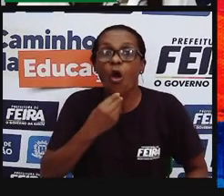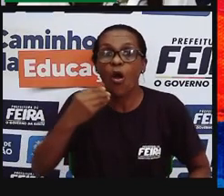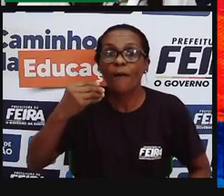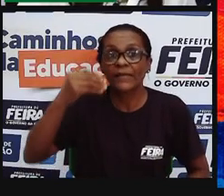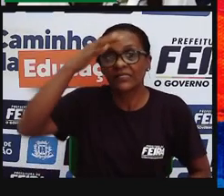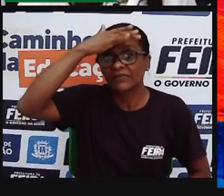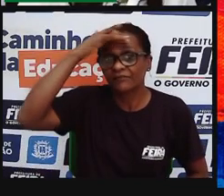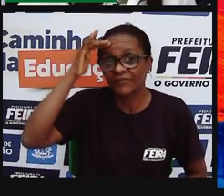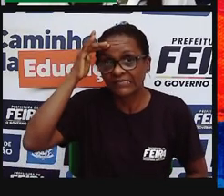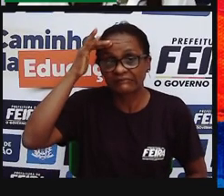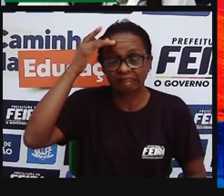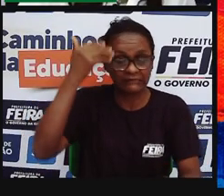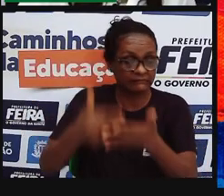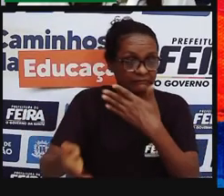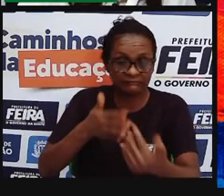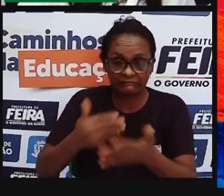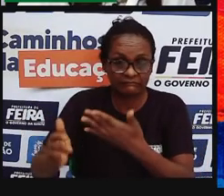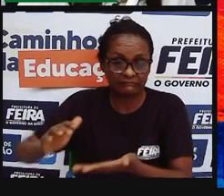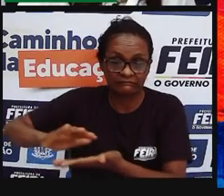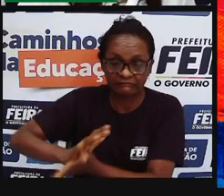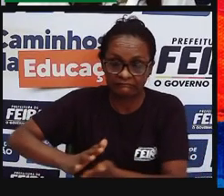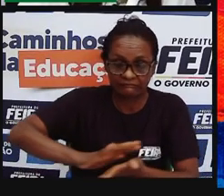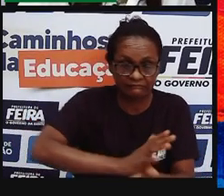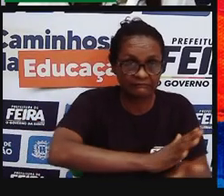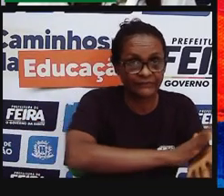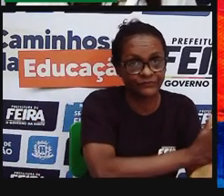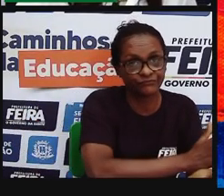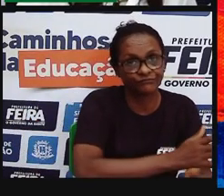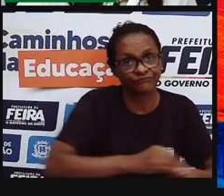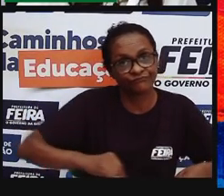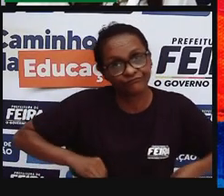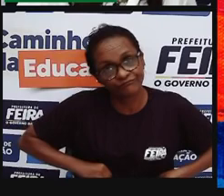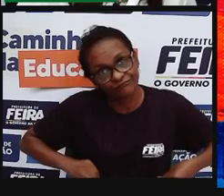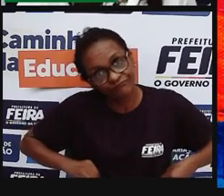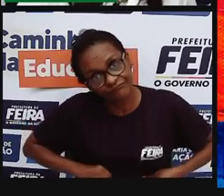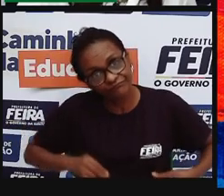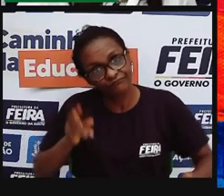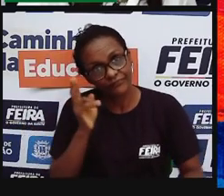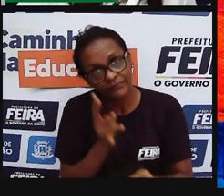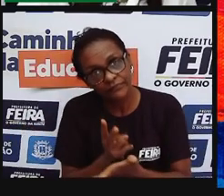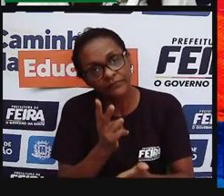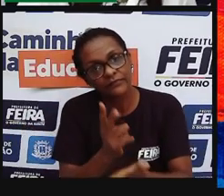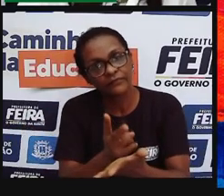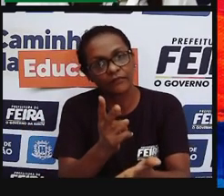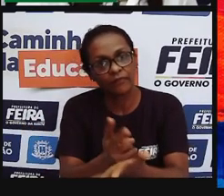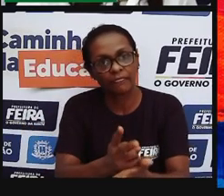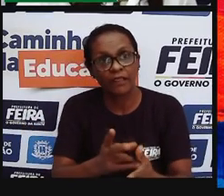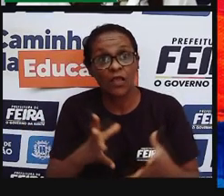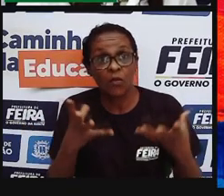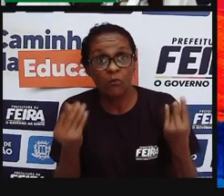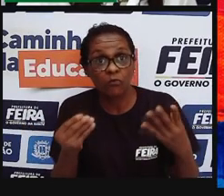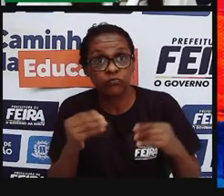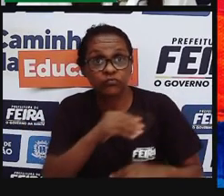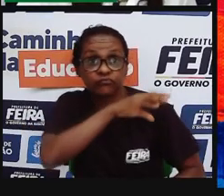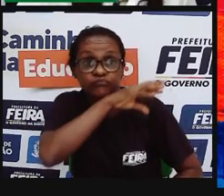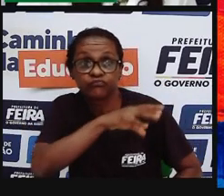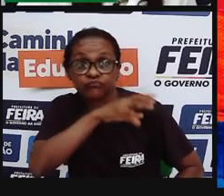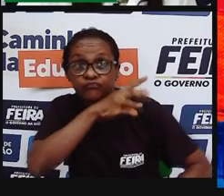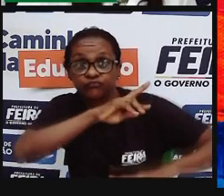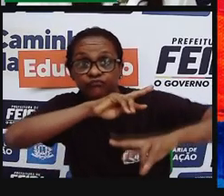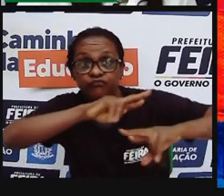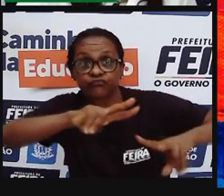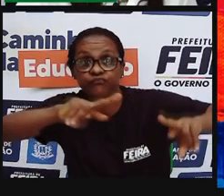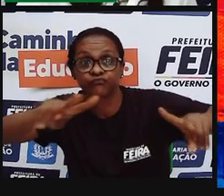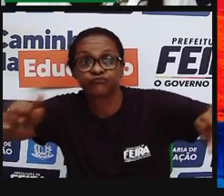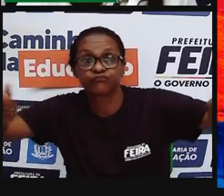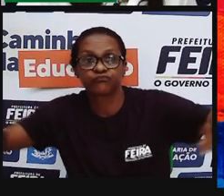potável, e sem falar das plantas de uso medicinal, micos, micos, leão dourados, macacos, onças